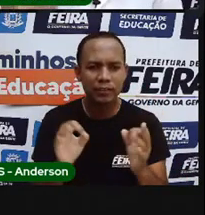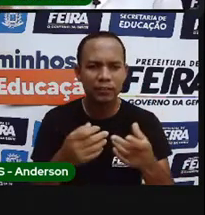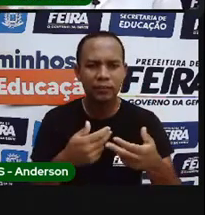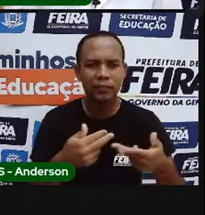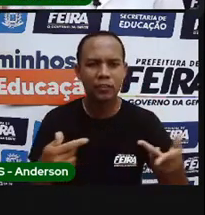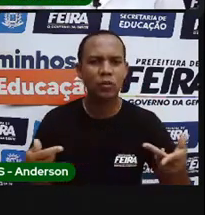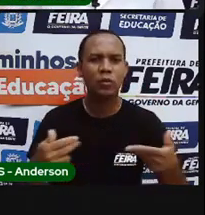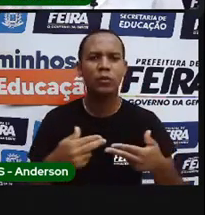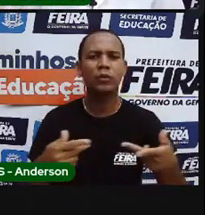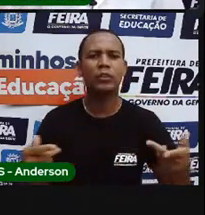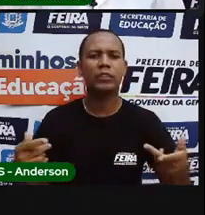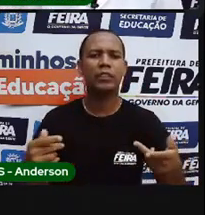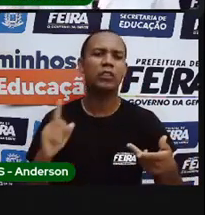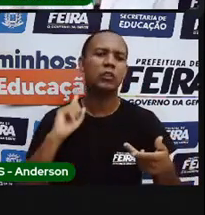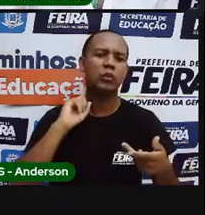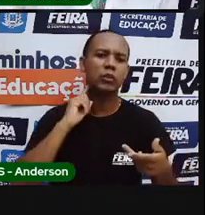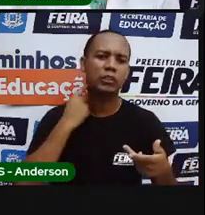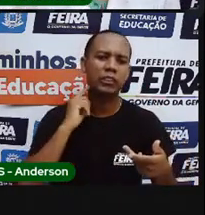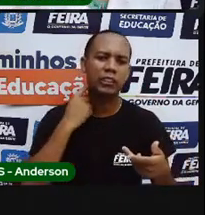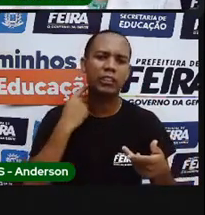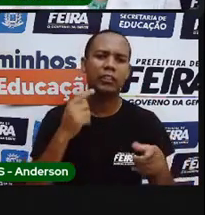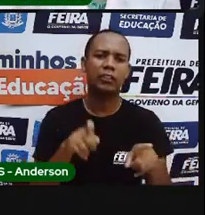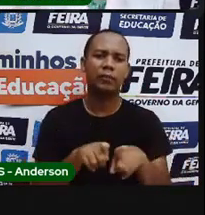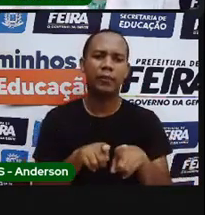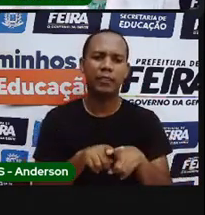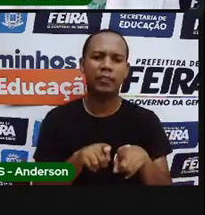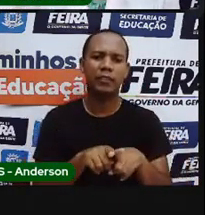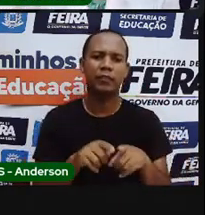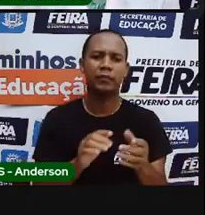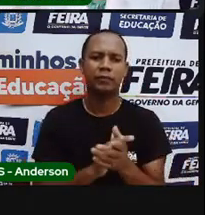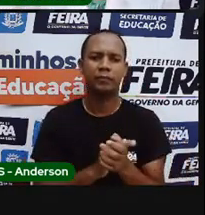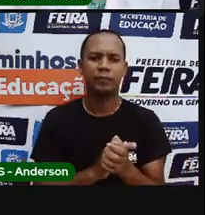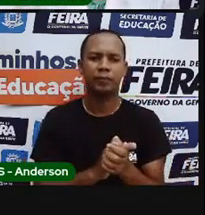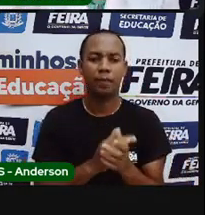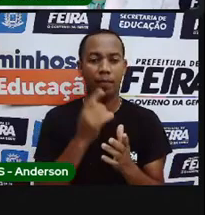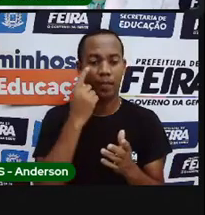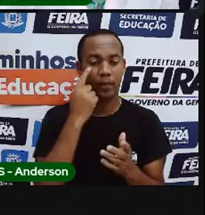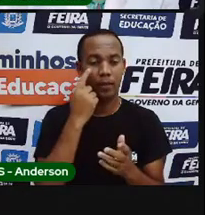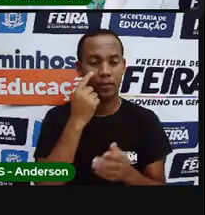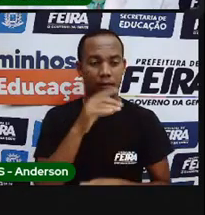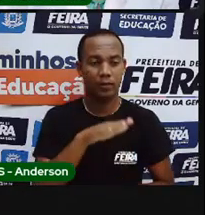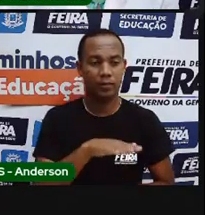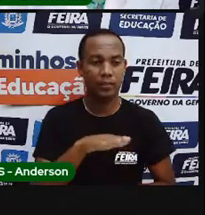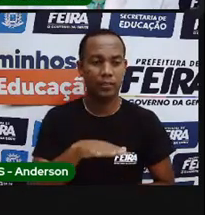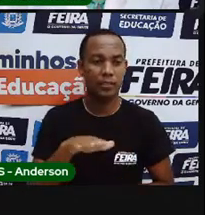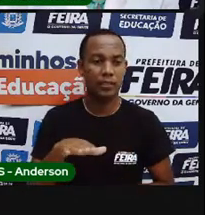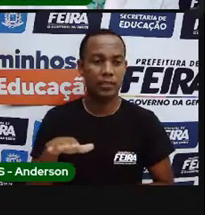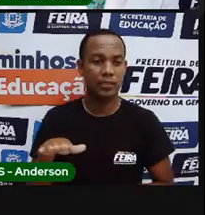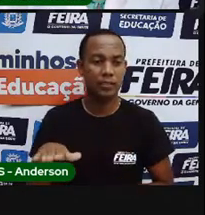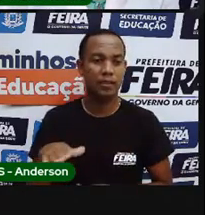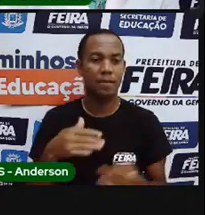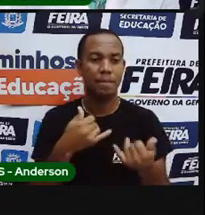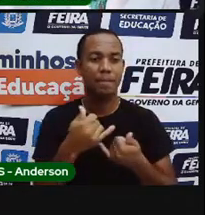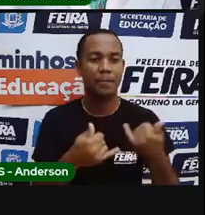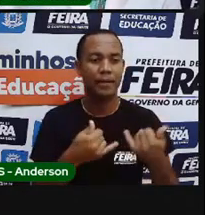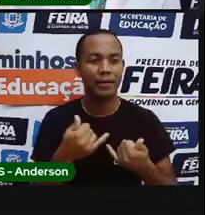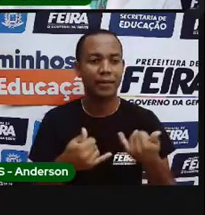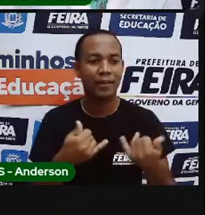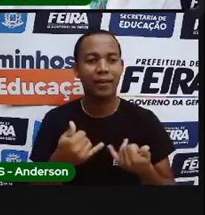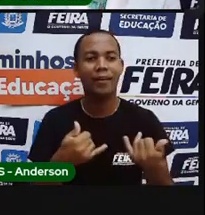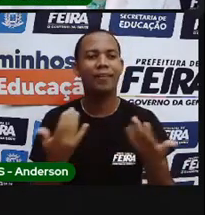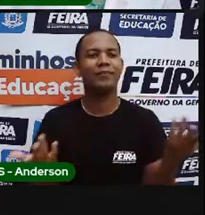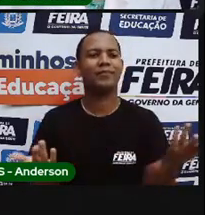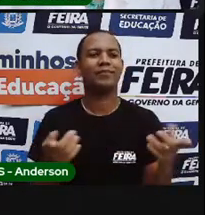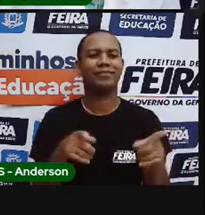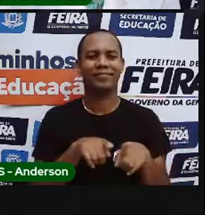coisas que iriam no lixo, né? E aí já tem uma menina aí super brincando com relação com os